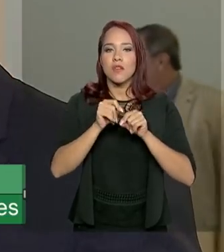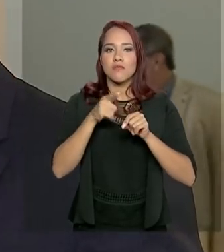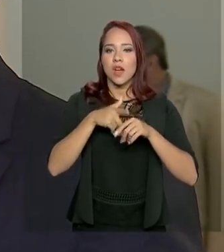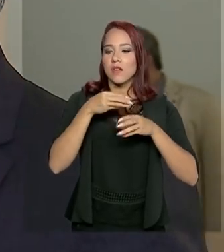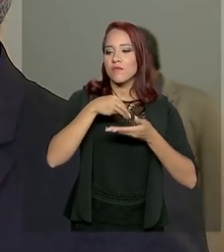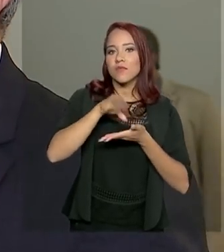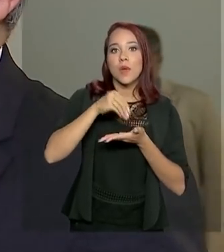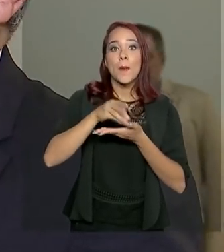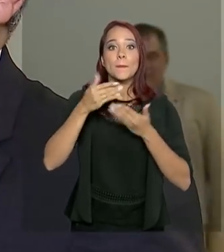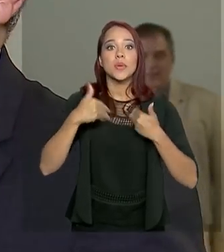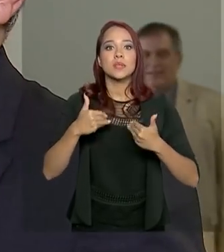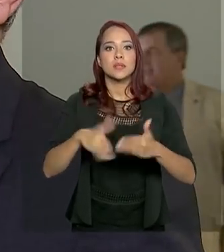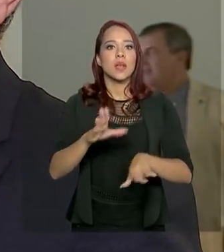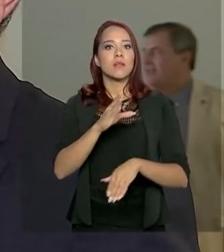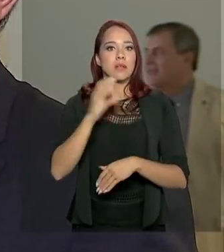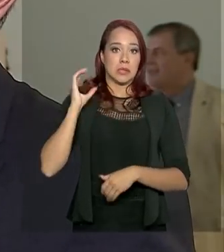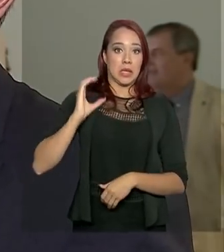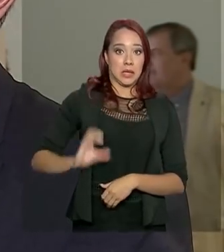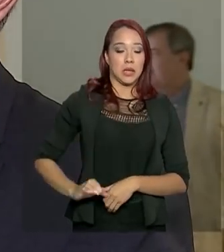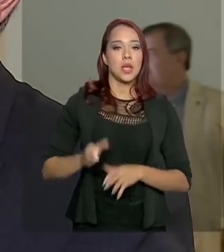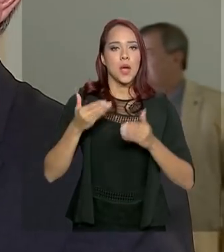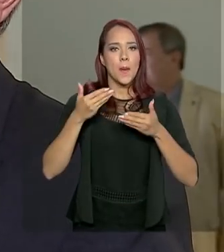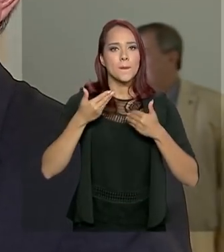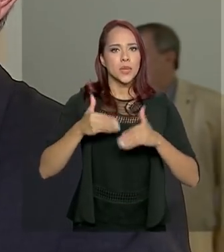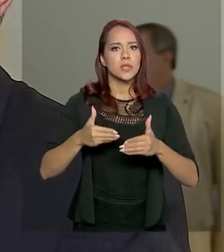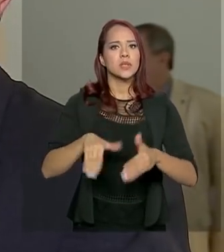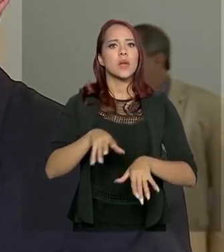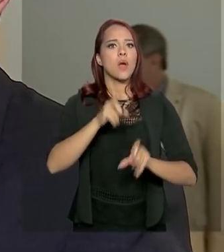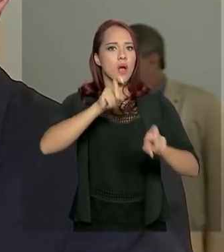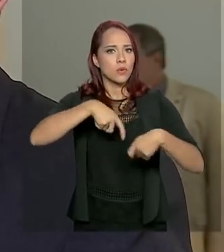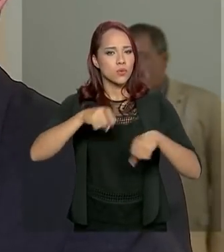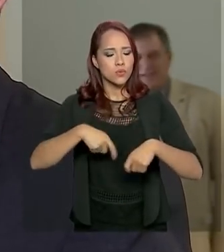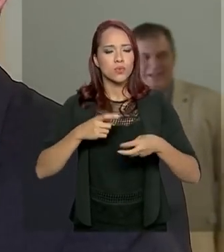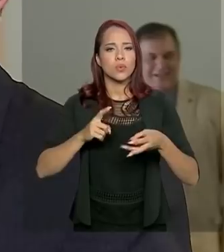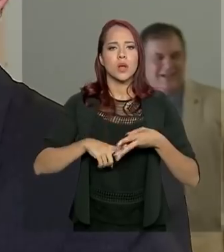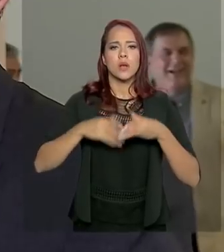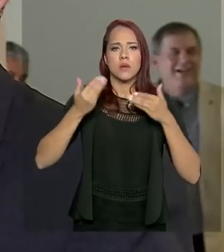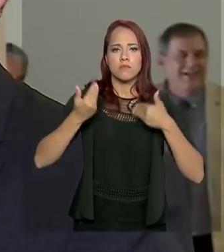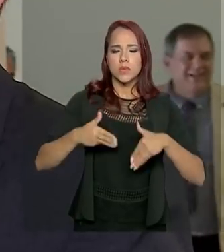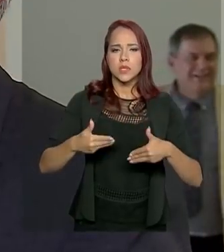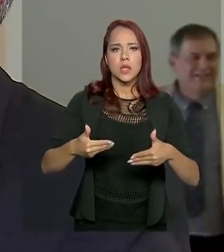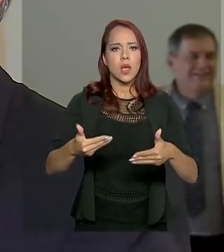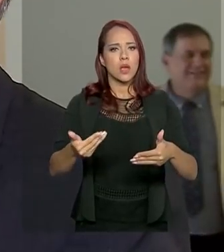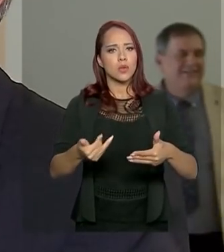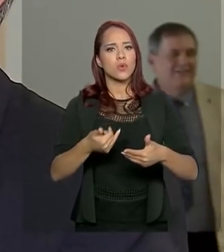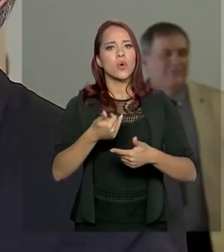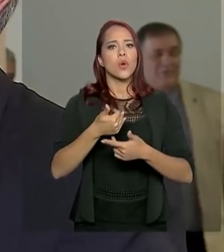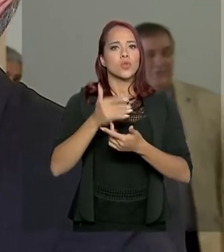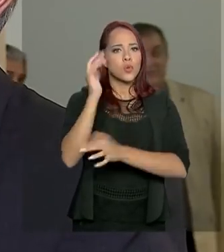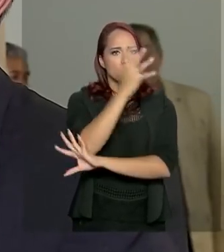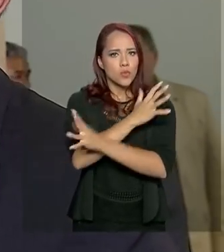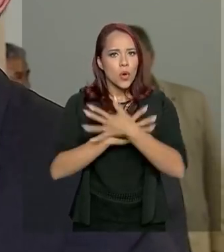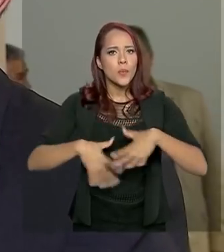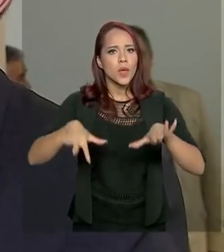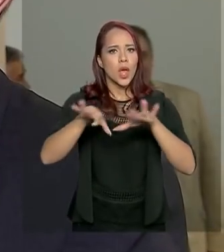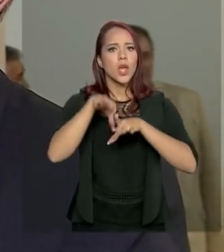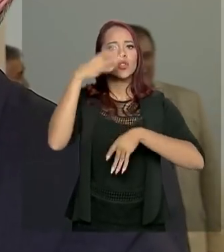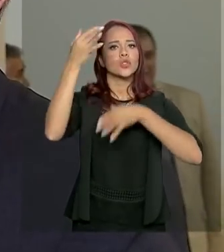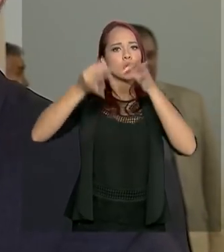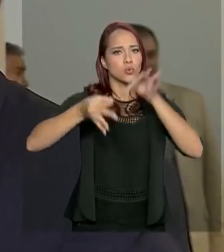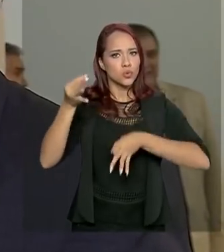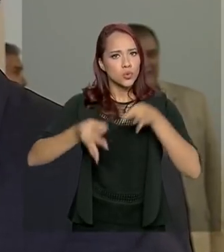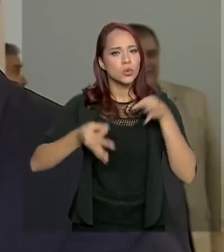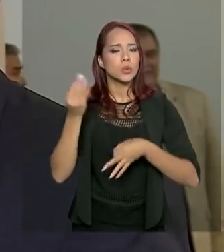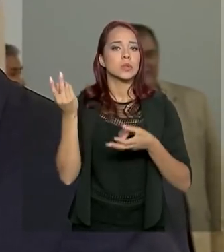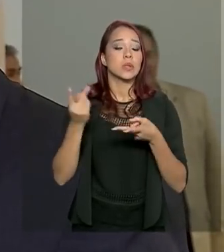Ministério da Cidadania, para o Ministério da Agricultura, para o Ministério do Meio Ambiente, da Justiça.